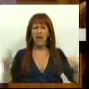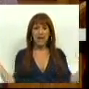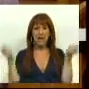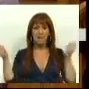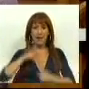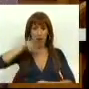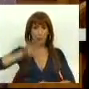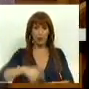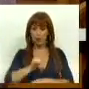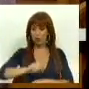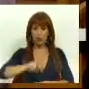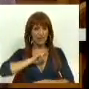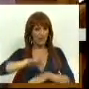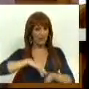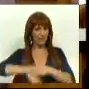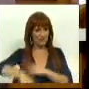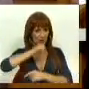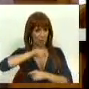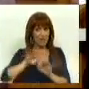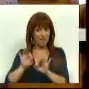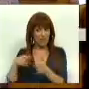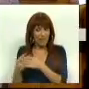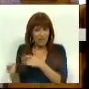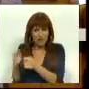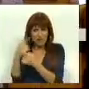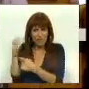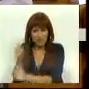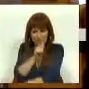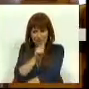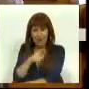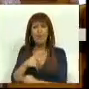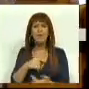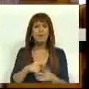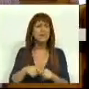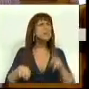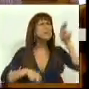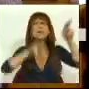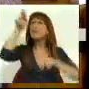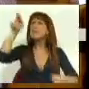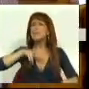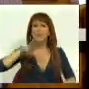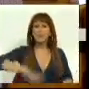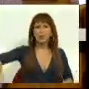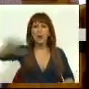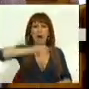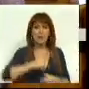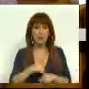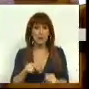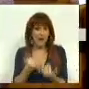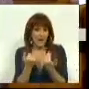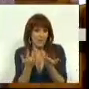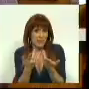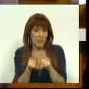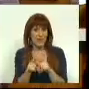nacional contra a privatização da água e em favor da gestão pública da água, que percorrerá todo o país, justamente para que essa